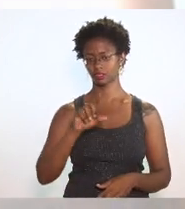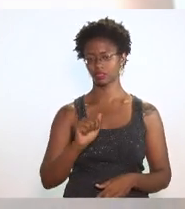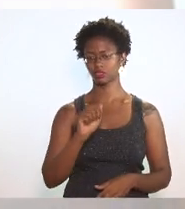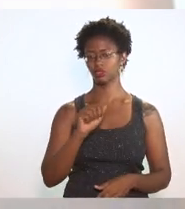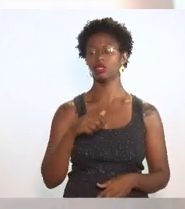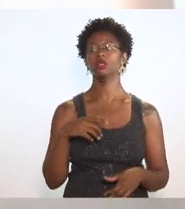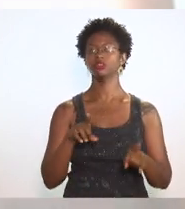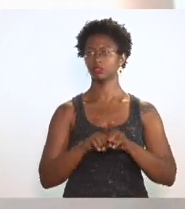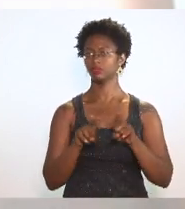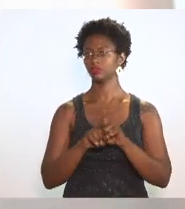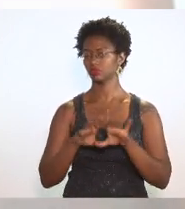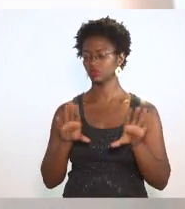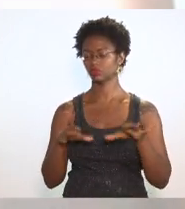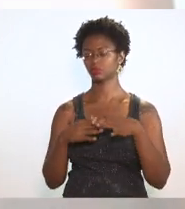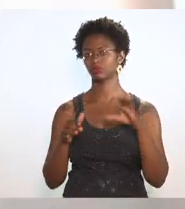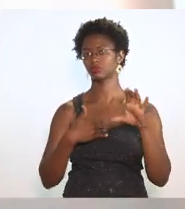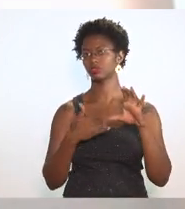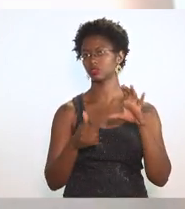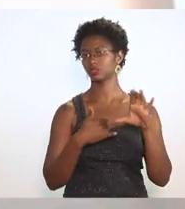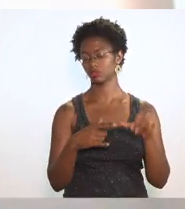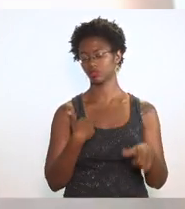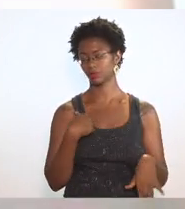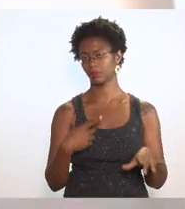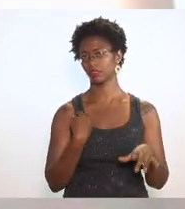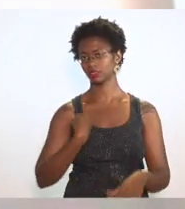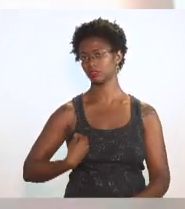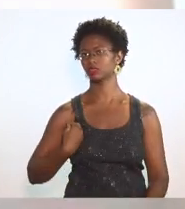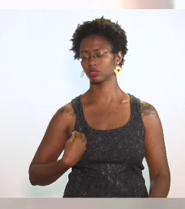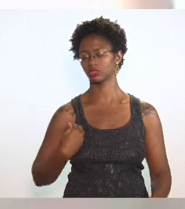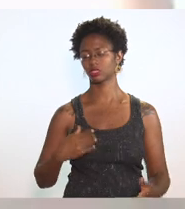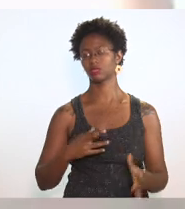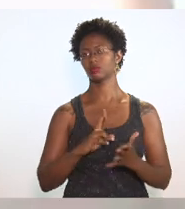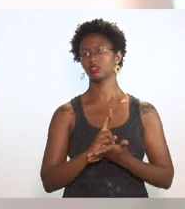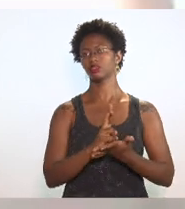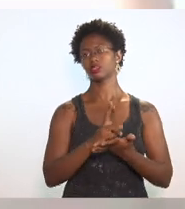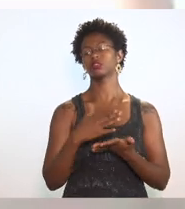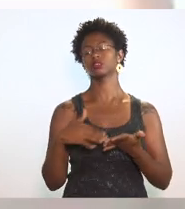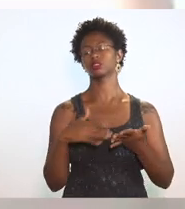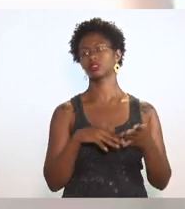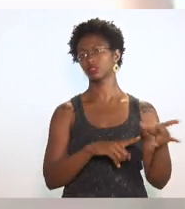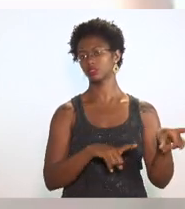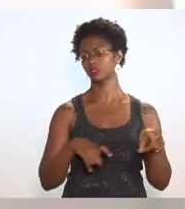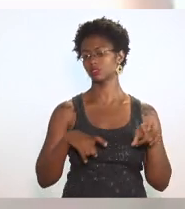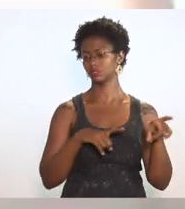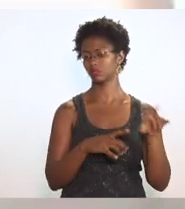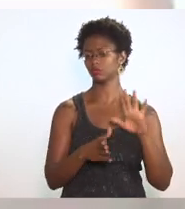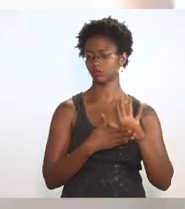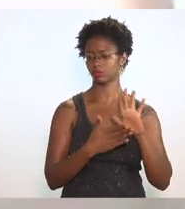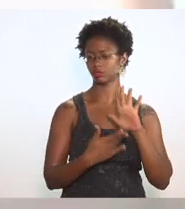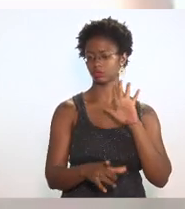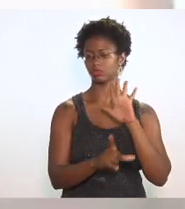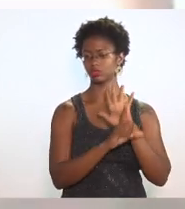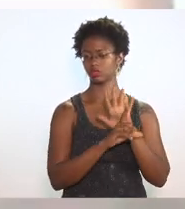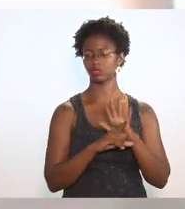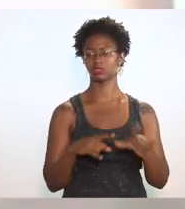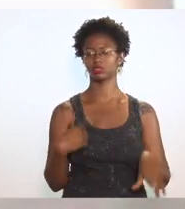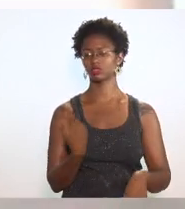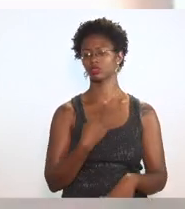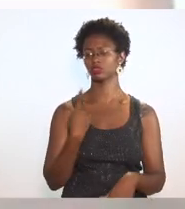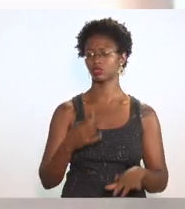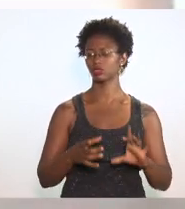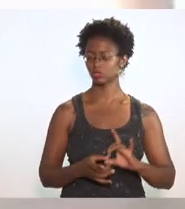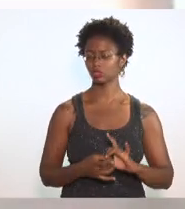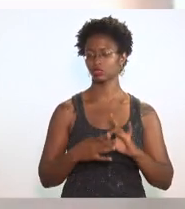o grupo do WhatsApp do qual eu também faço parte representando a Secretaria de Fazenda nas proposições legislativas e nós estamos à